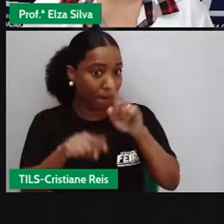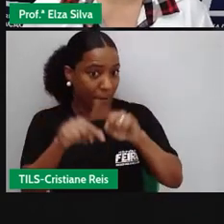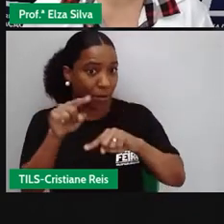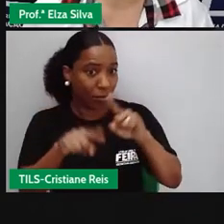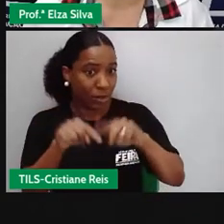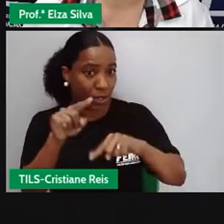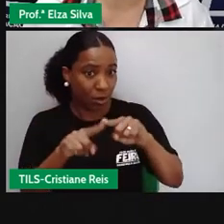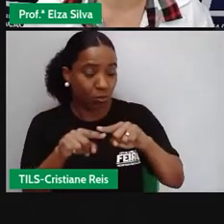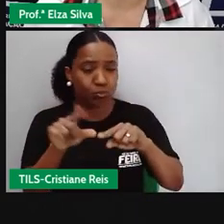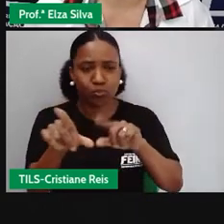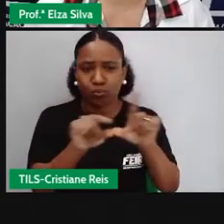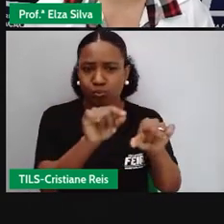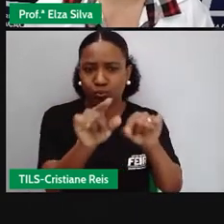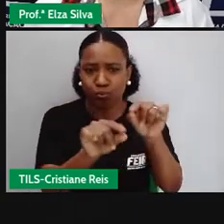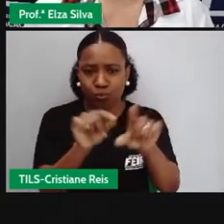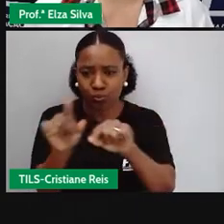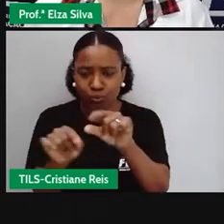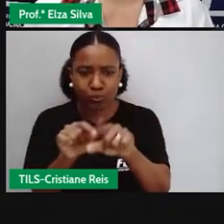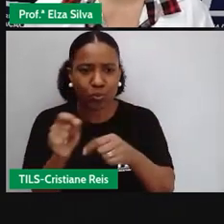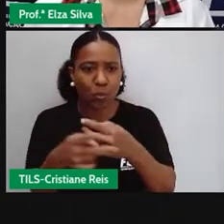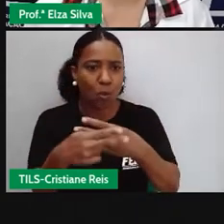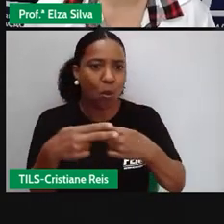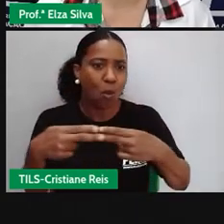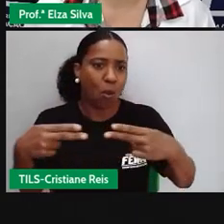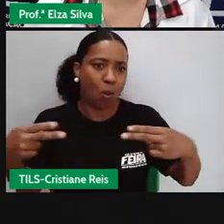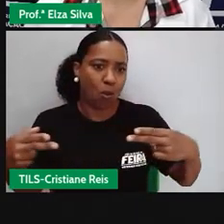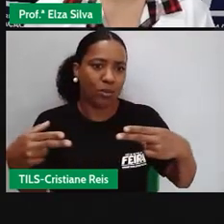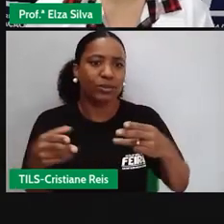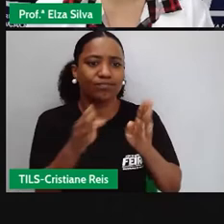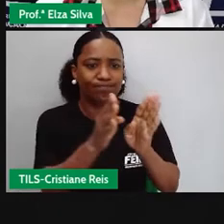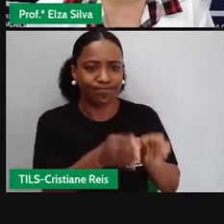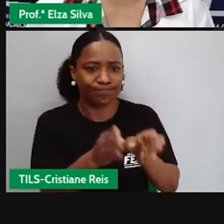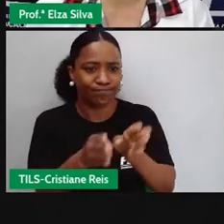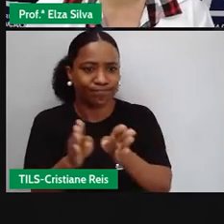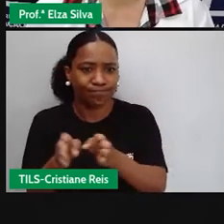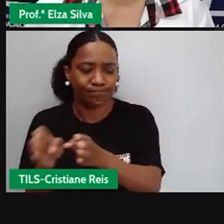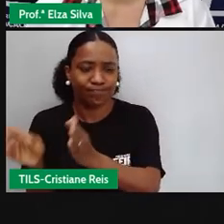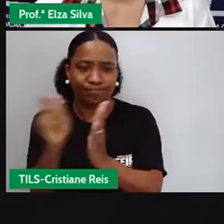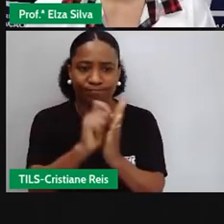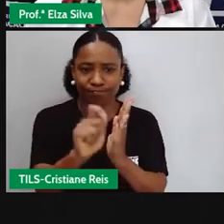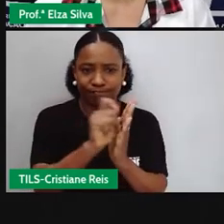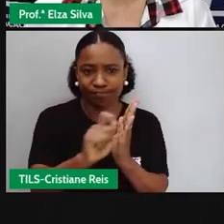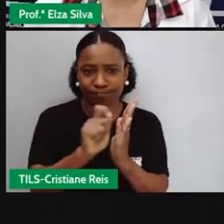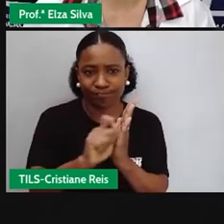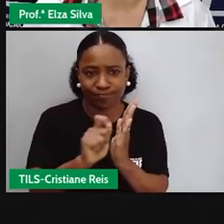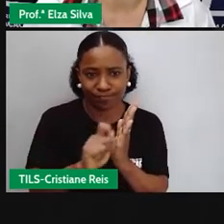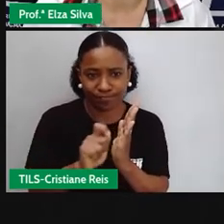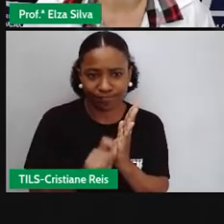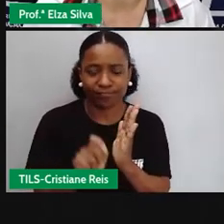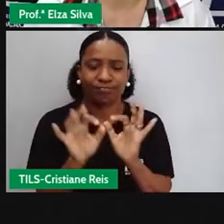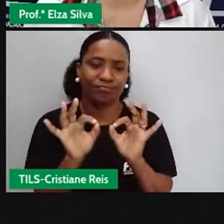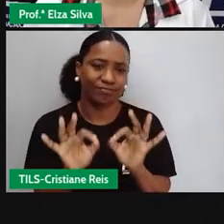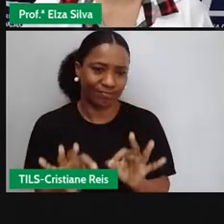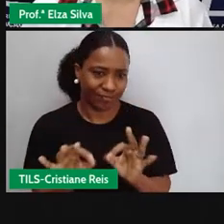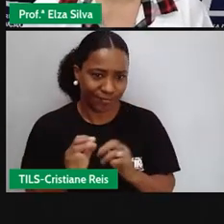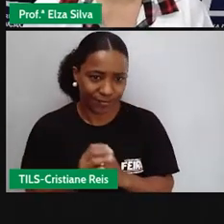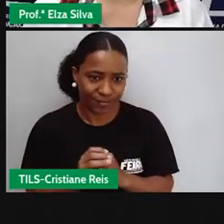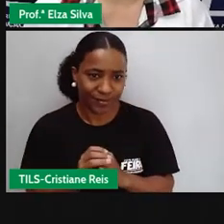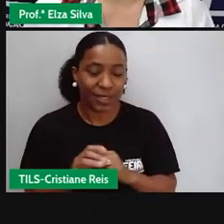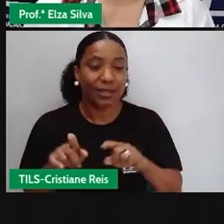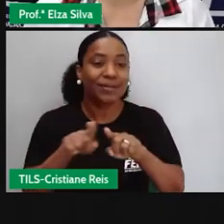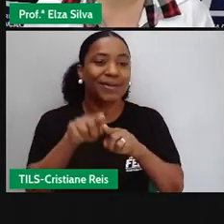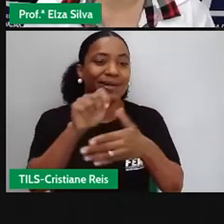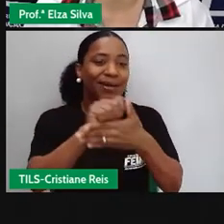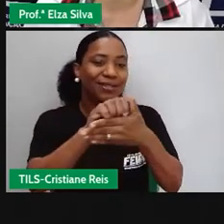materiais que você considera necessários para fazer as anotações. As atividades que nós